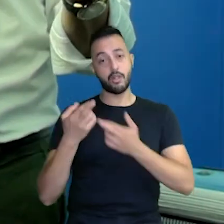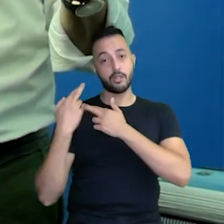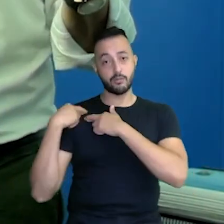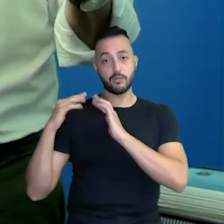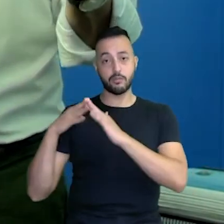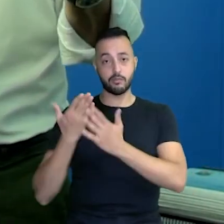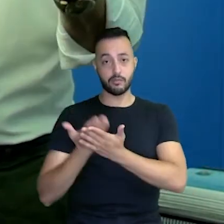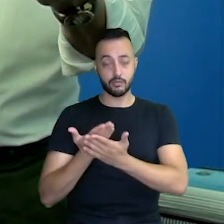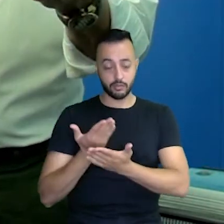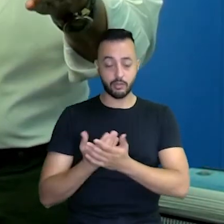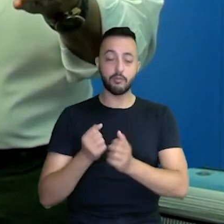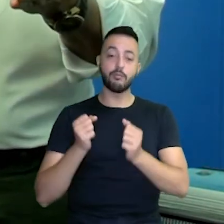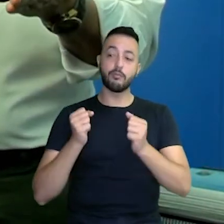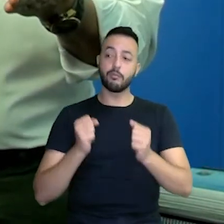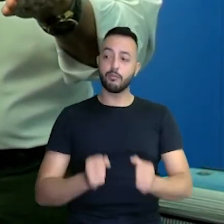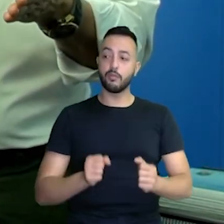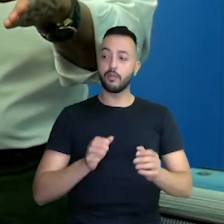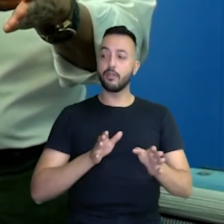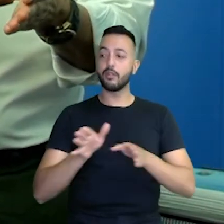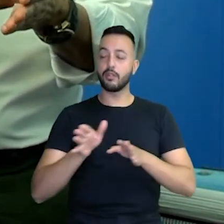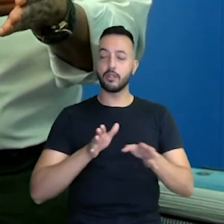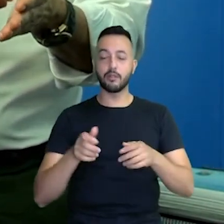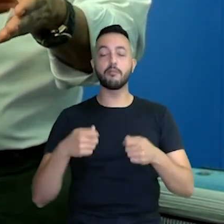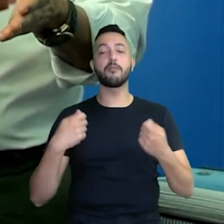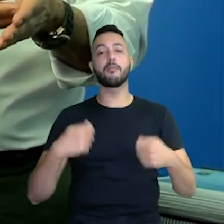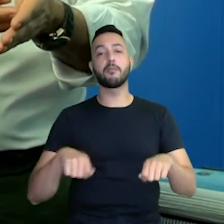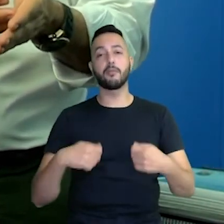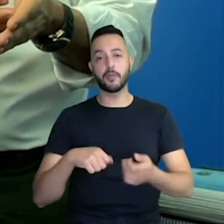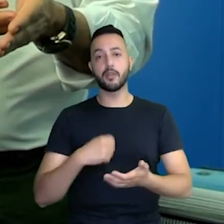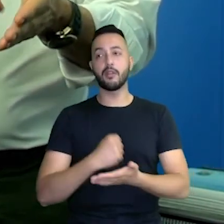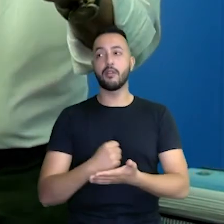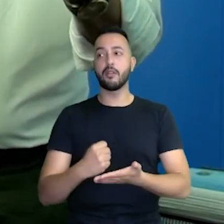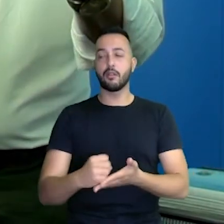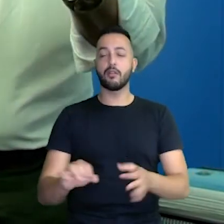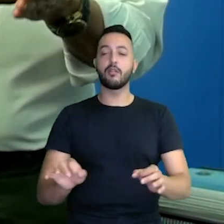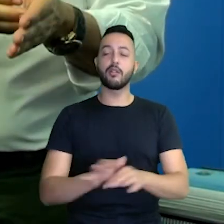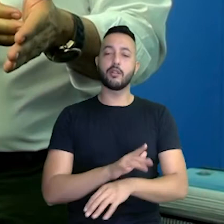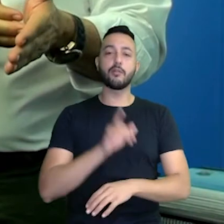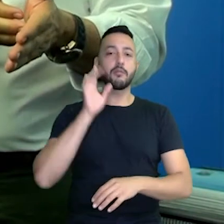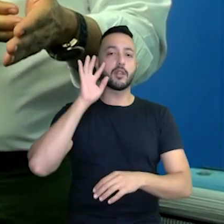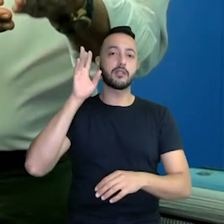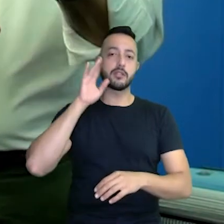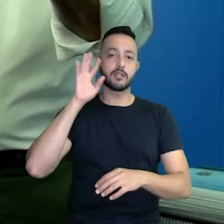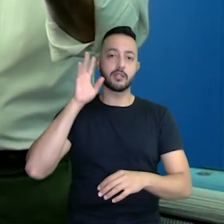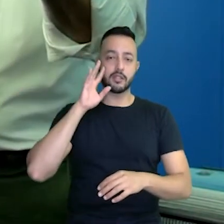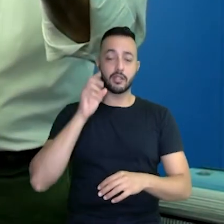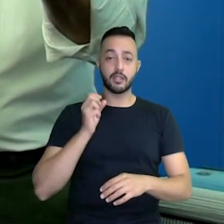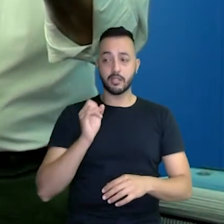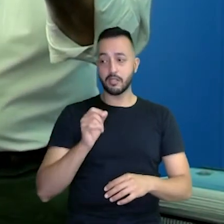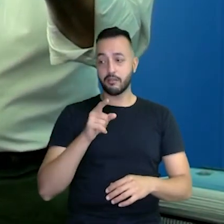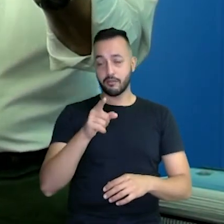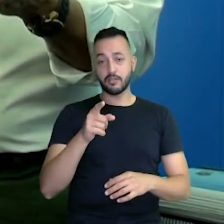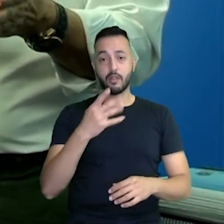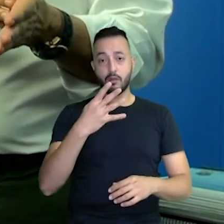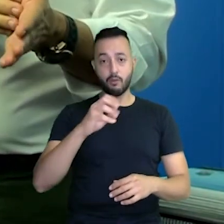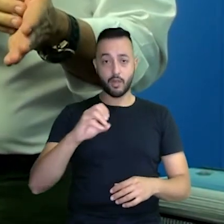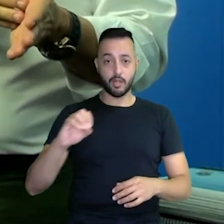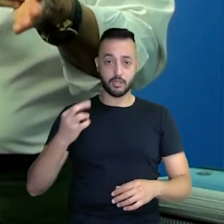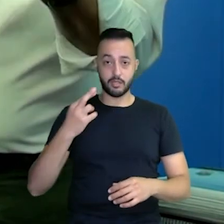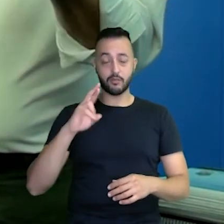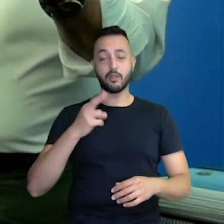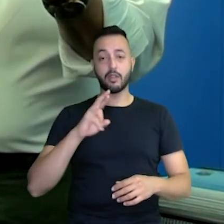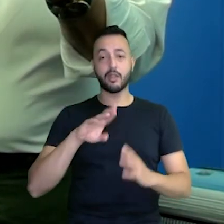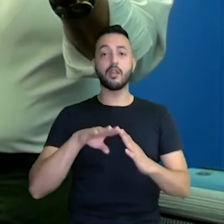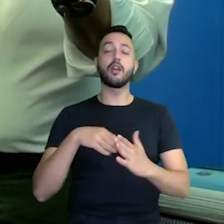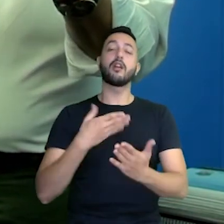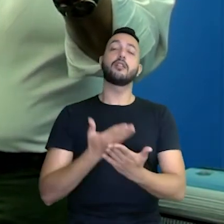pela escola, para ter acesso ou precisa estar com a documentação regularizada, imagine vocês que 400 reais mais uma escola